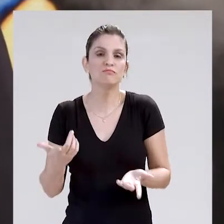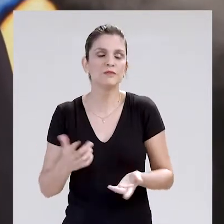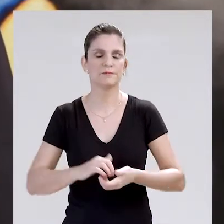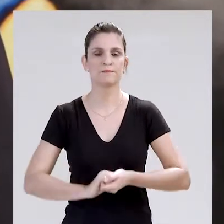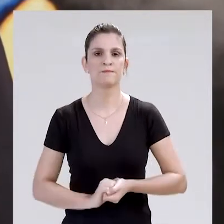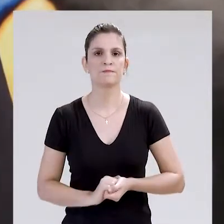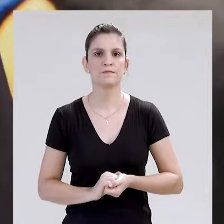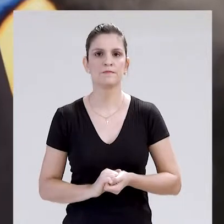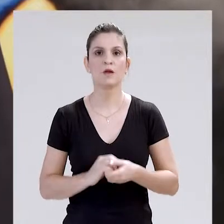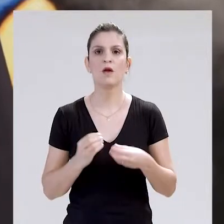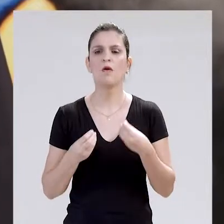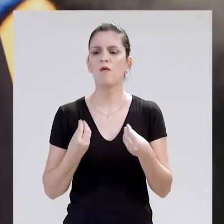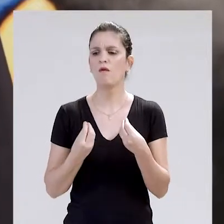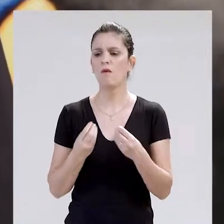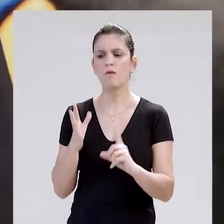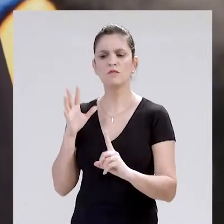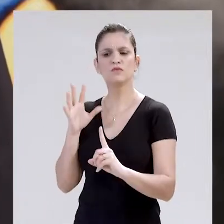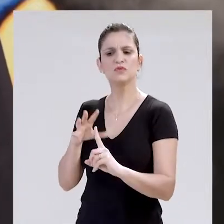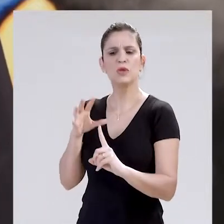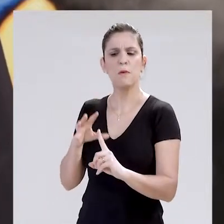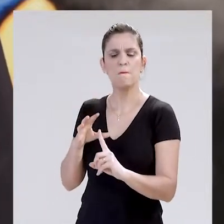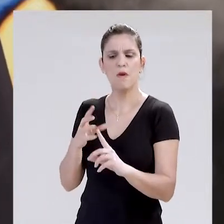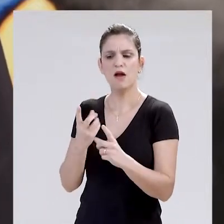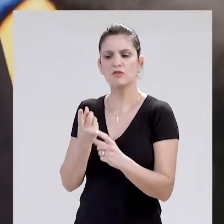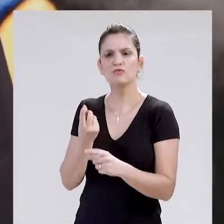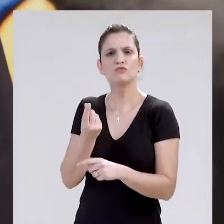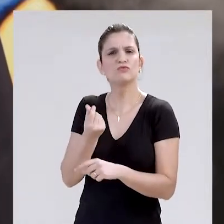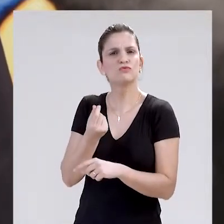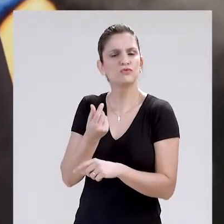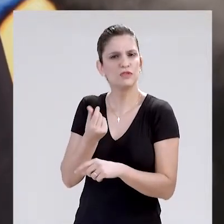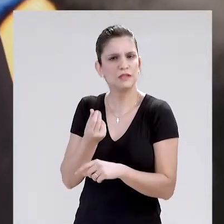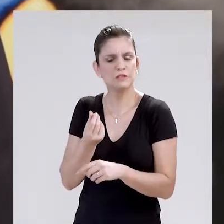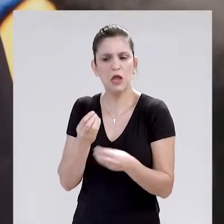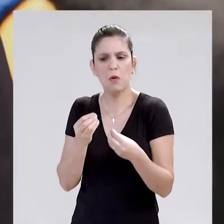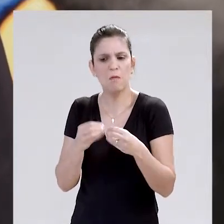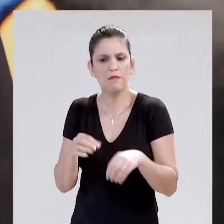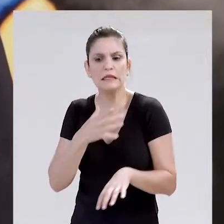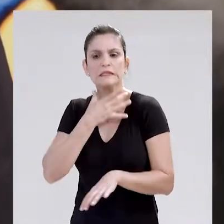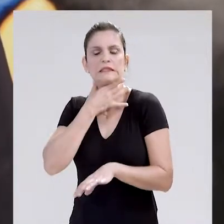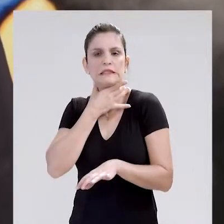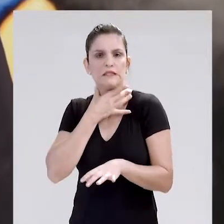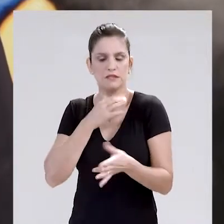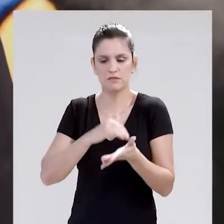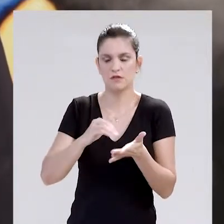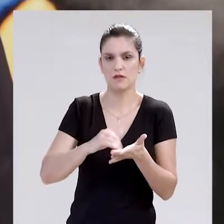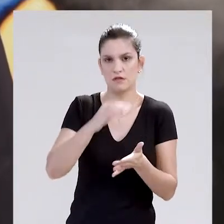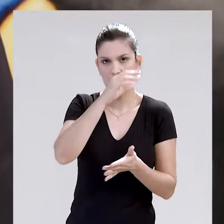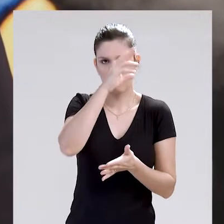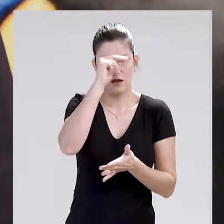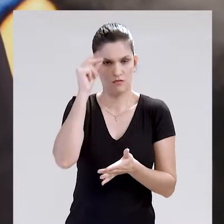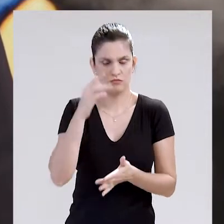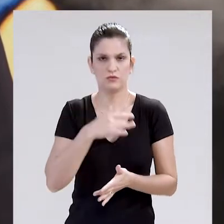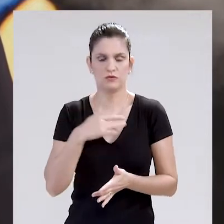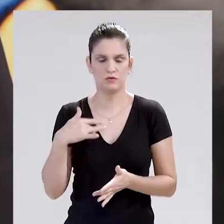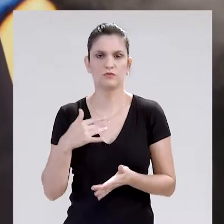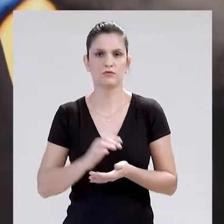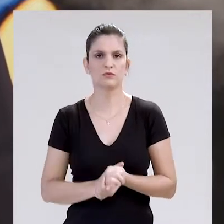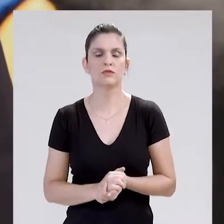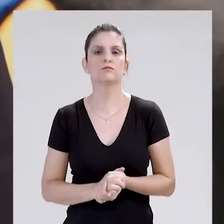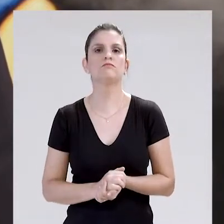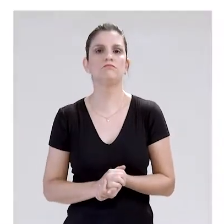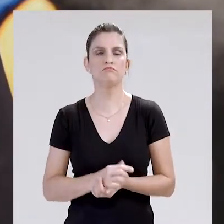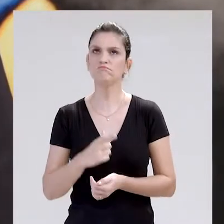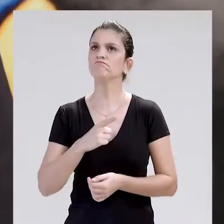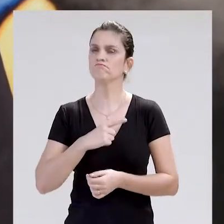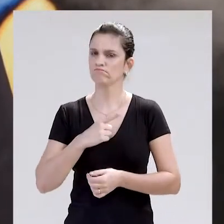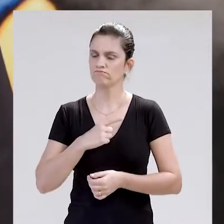há essa previsão. Qual é a avaliação que o senhor faz com relação ao impacto financeiro que tudo isso trouxe para o município e, principalmente, para a Secretaria